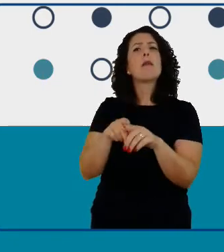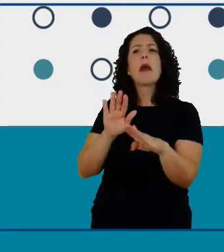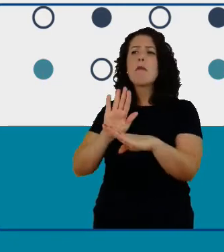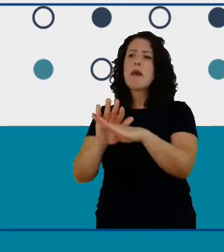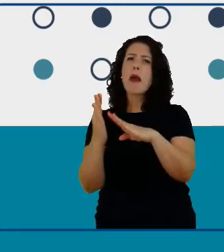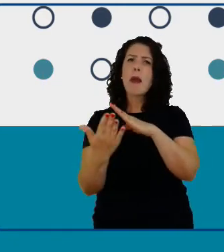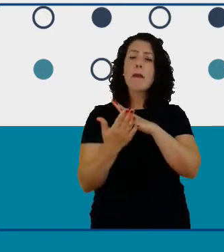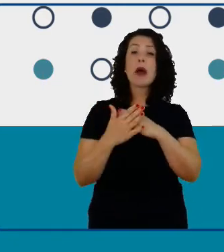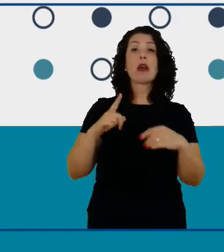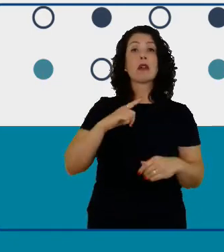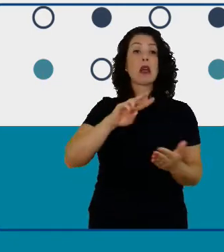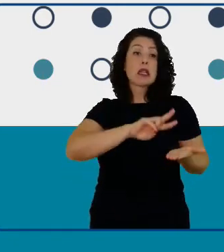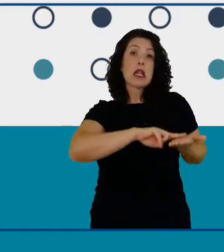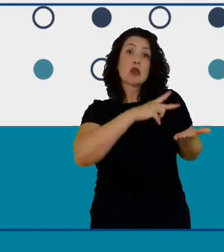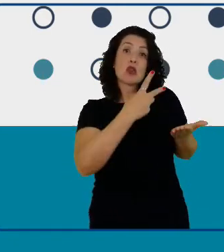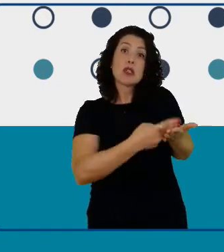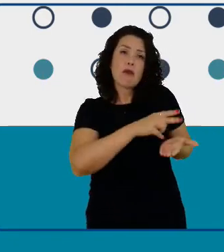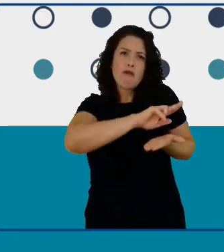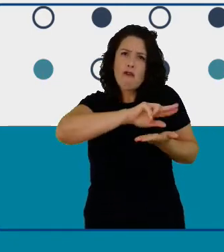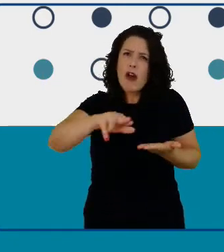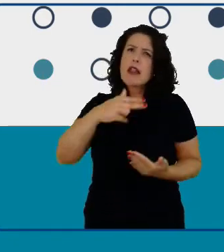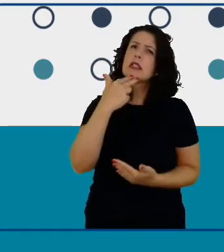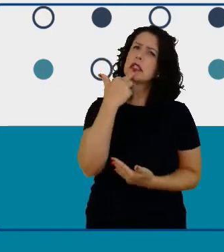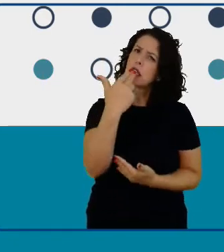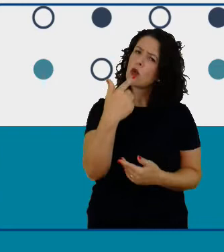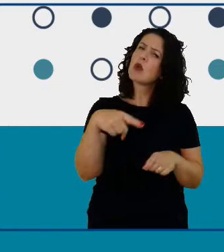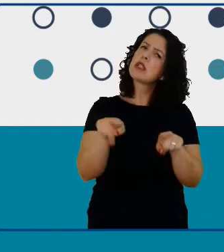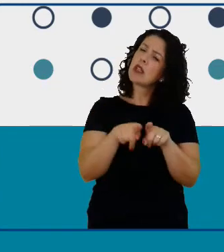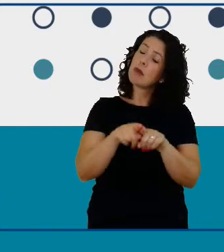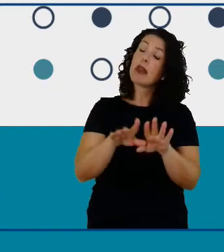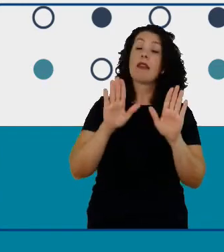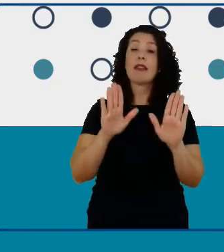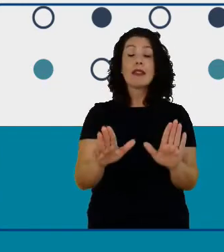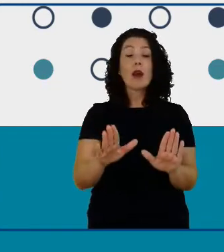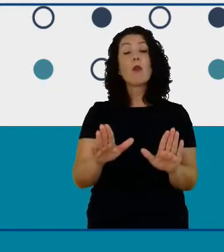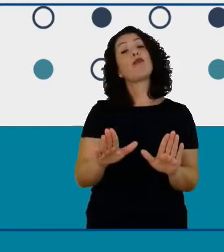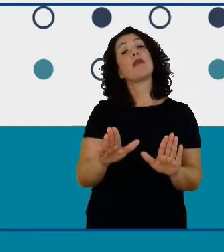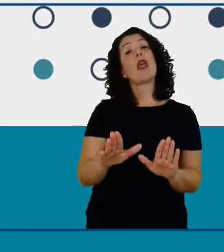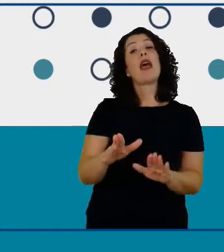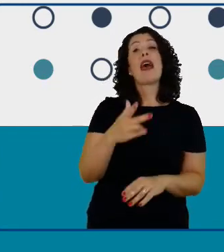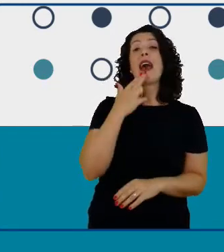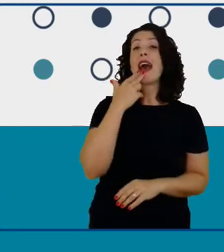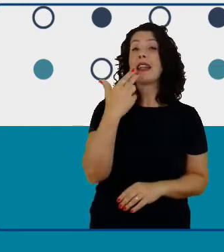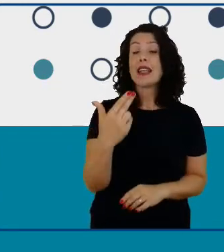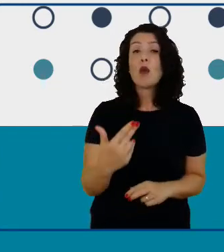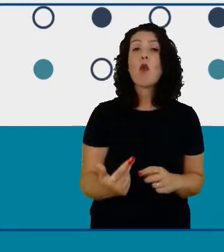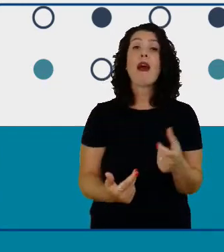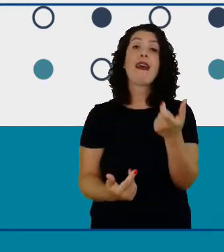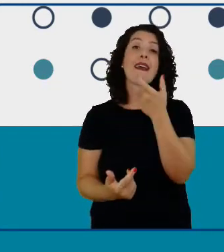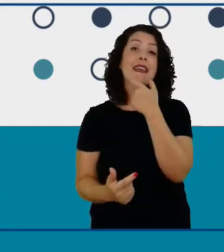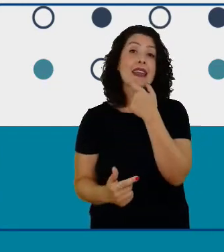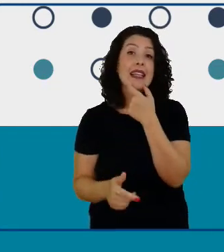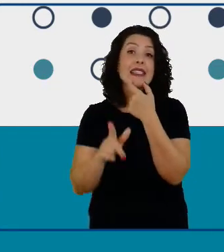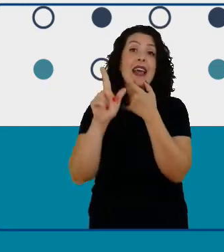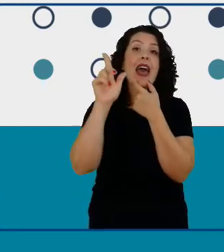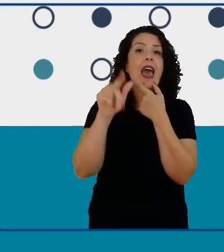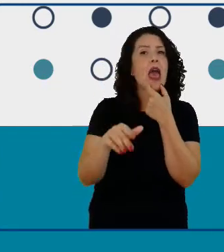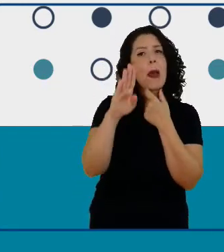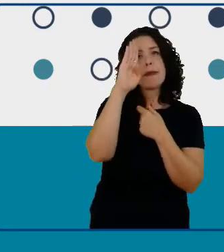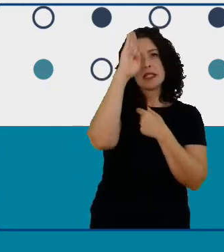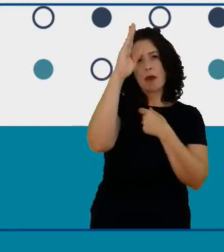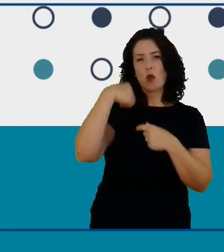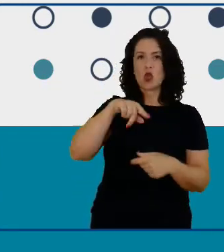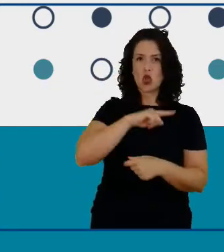diversas línguas então o inglês é a língua comum no nosso trabalho de grupo quando a gente se encontra